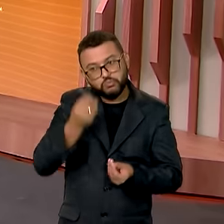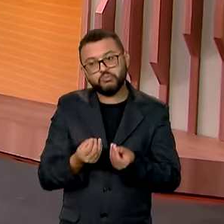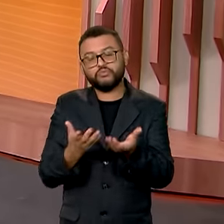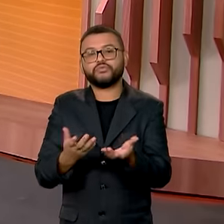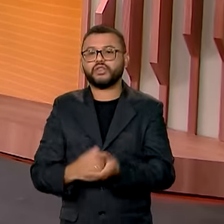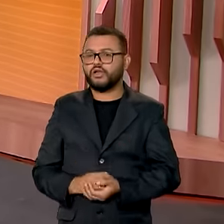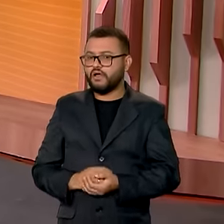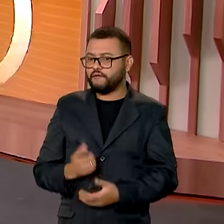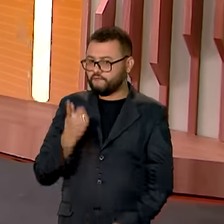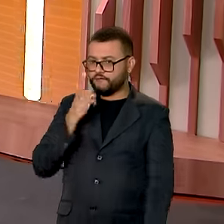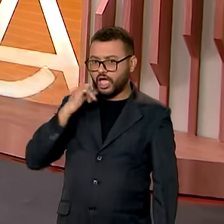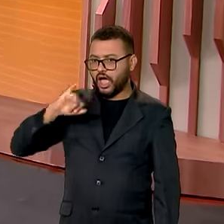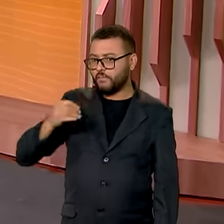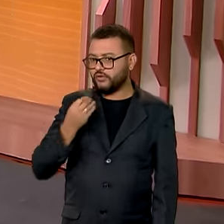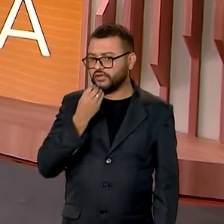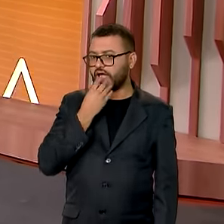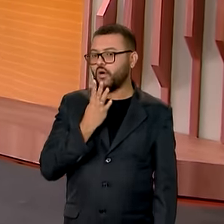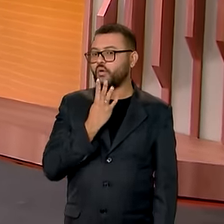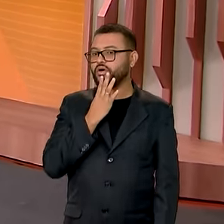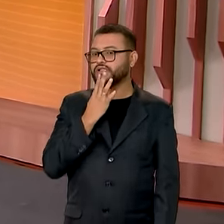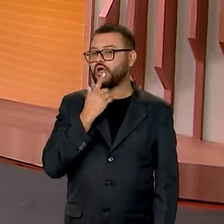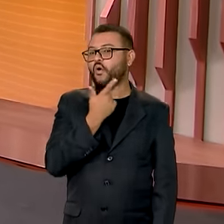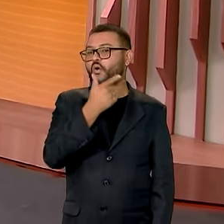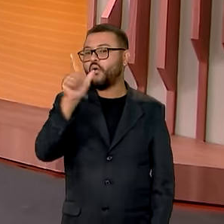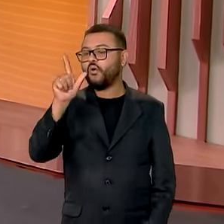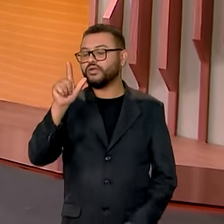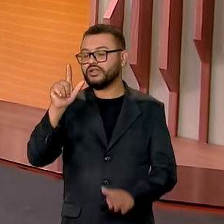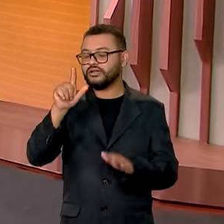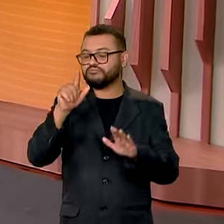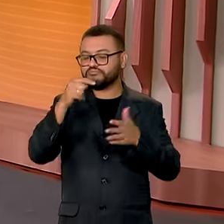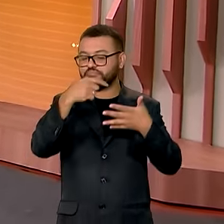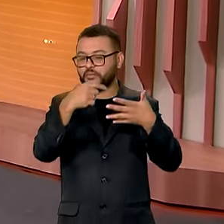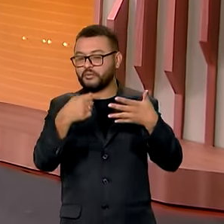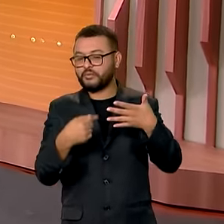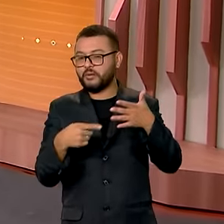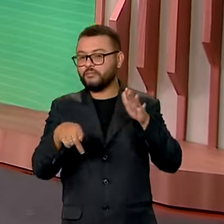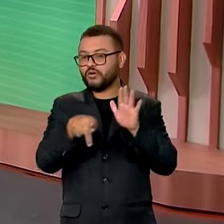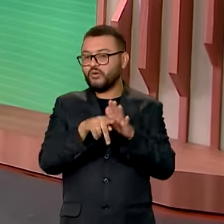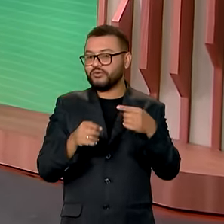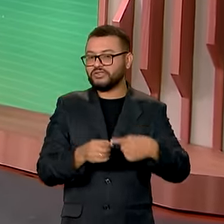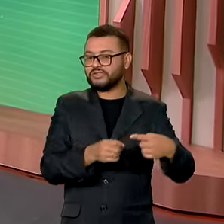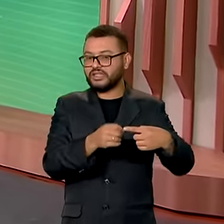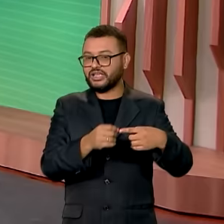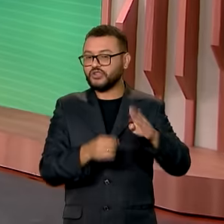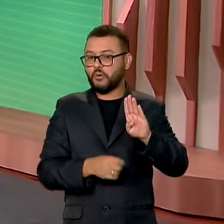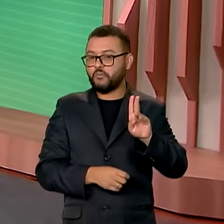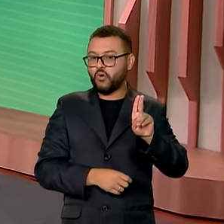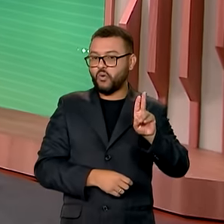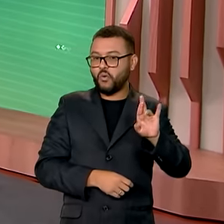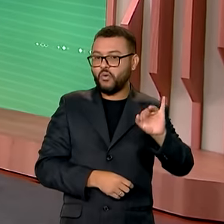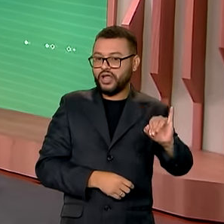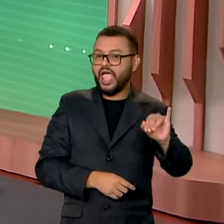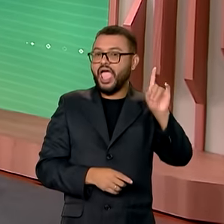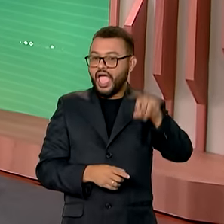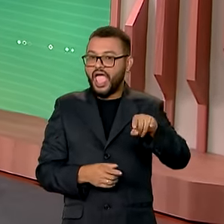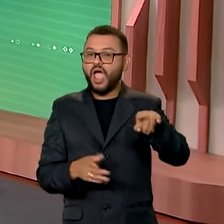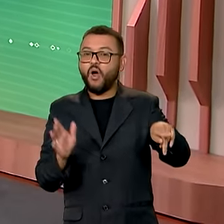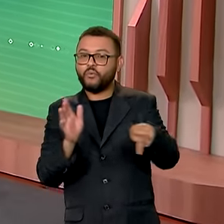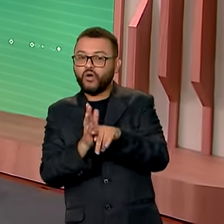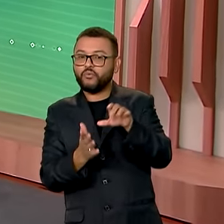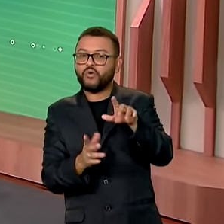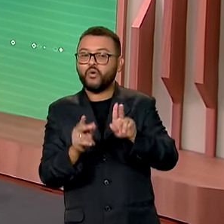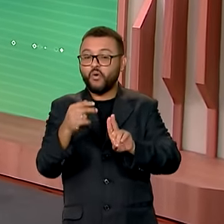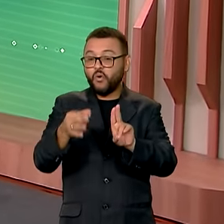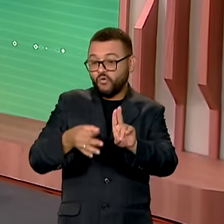É isso. Então, vamos aproveitar para conhecer outras ações do governo federal nesta cidade de Buri, que abriga o campus Lagoa do